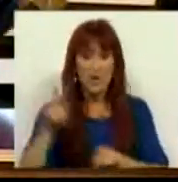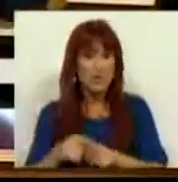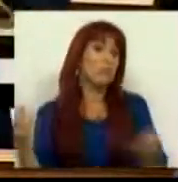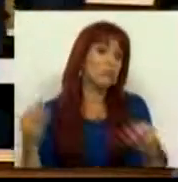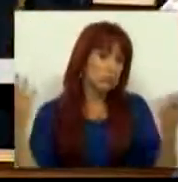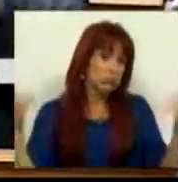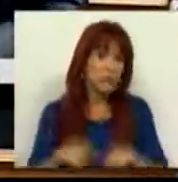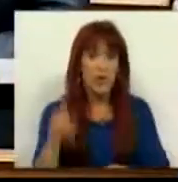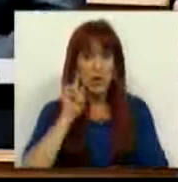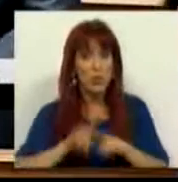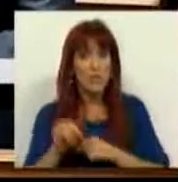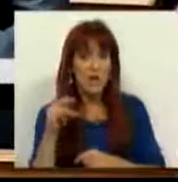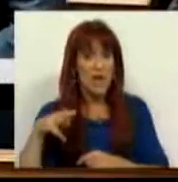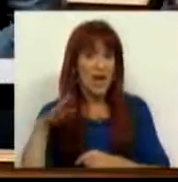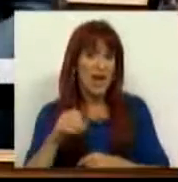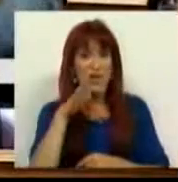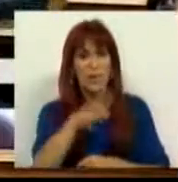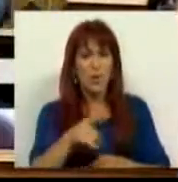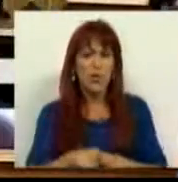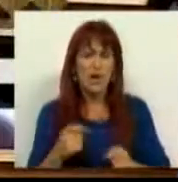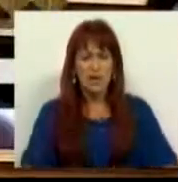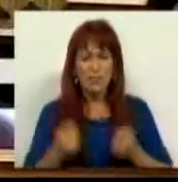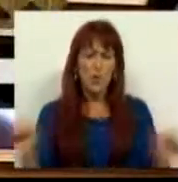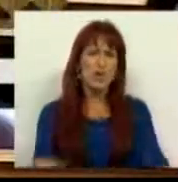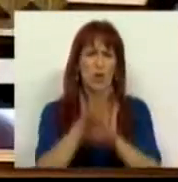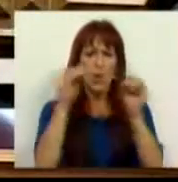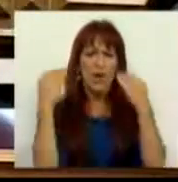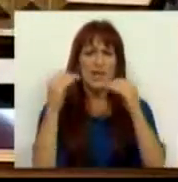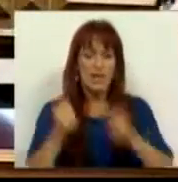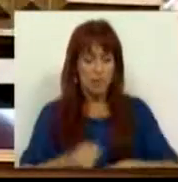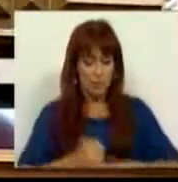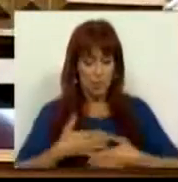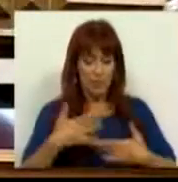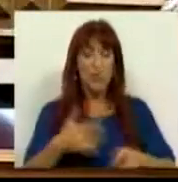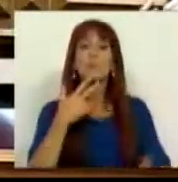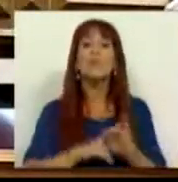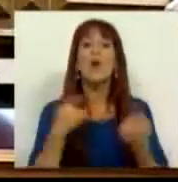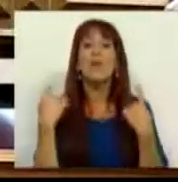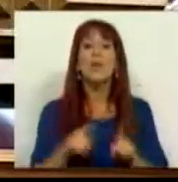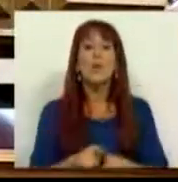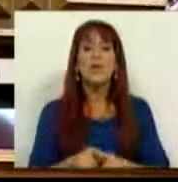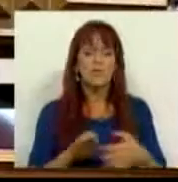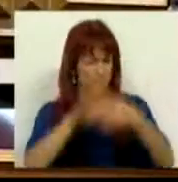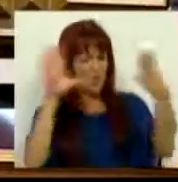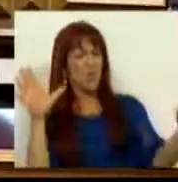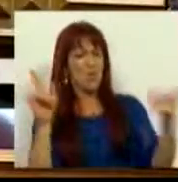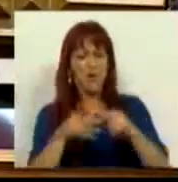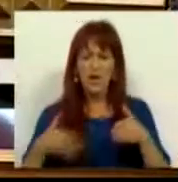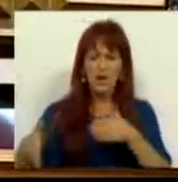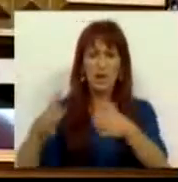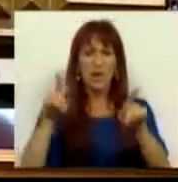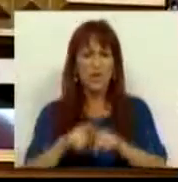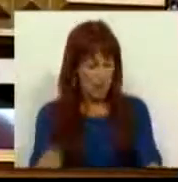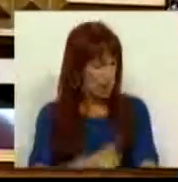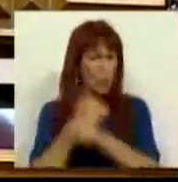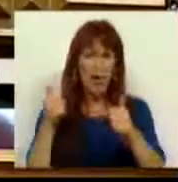que apesar do que a Sra. Deputada Inés de Itónio Pereira disse, que há uma aposta clara no ensino profissional, verdadeiramente o que temos é o desmontar de uma estratégia